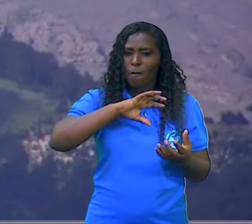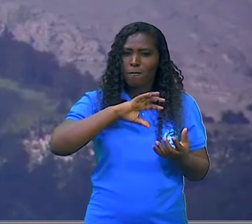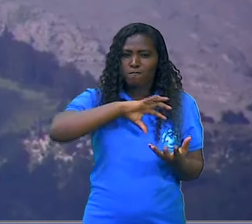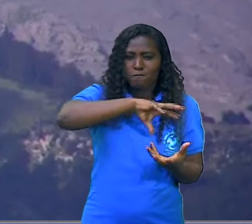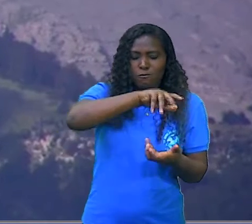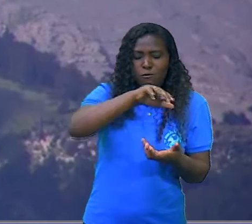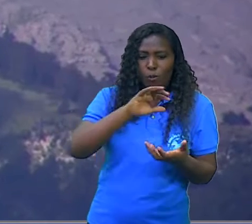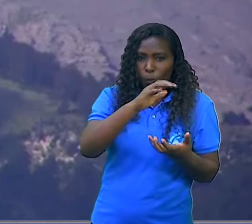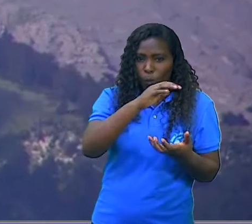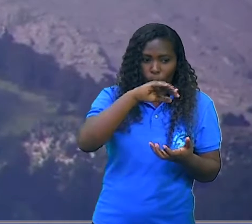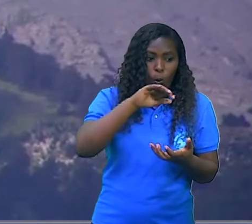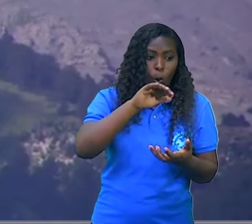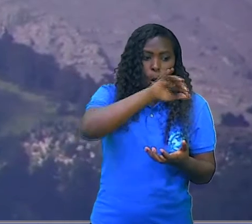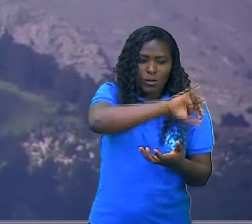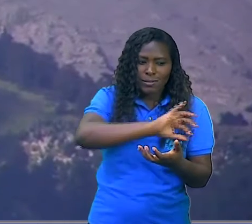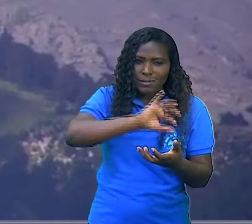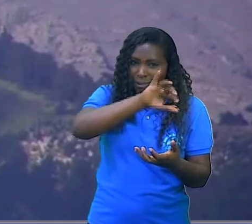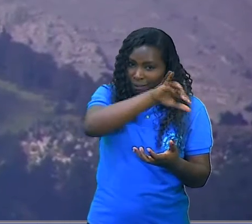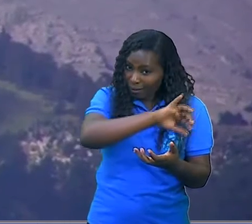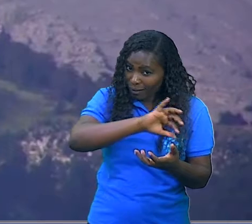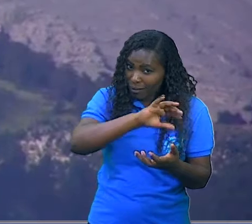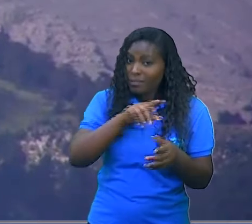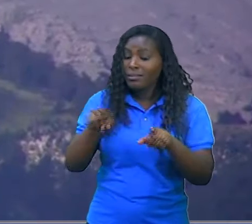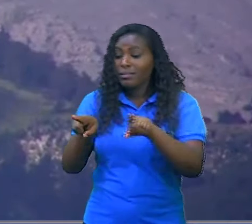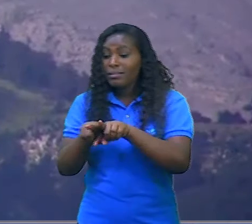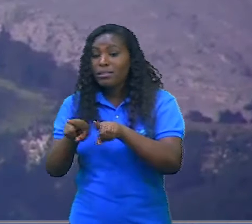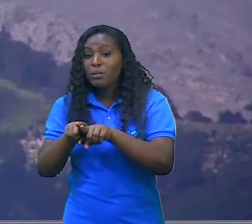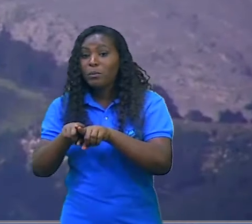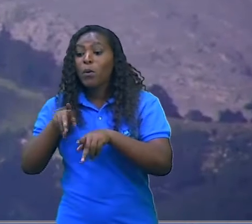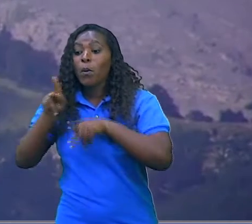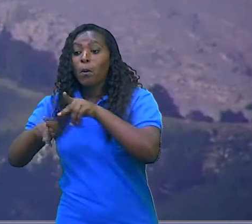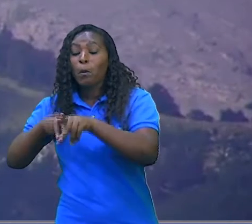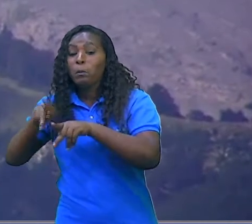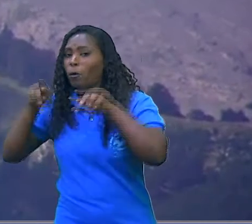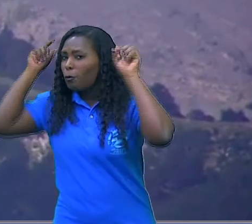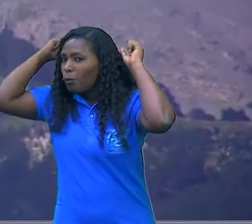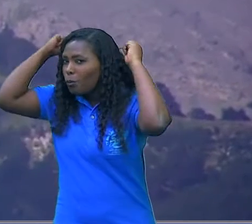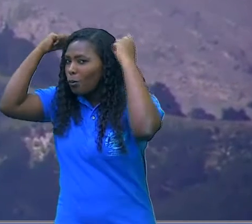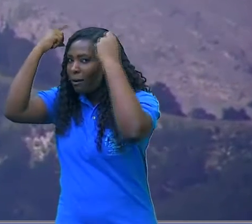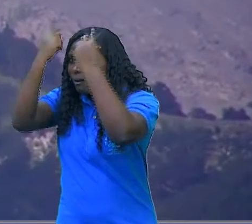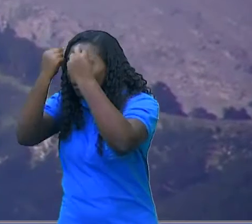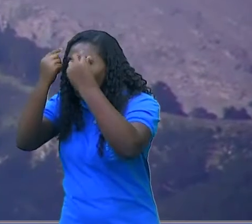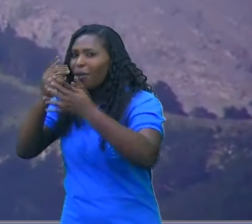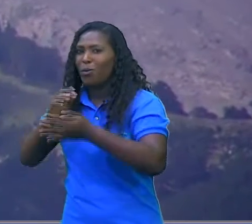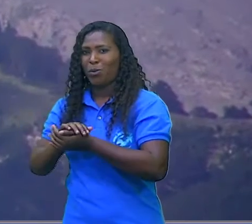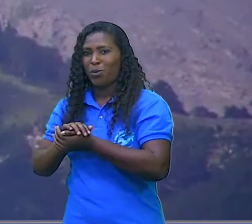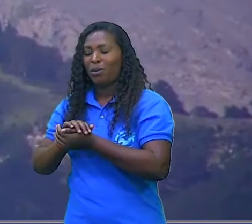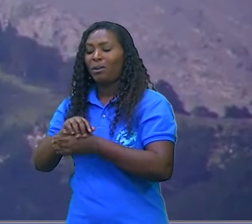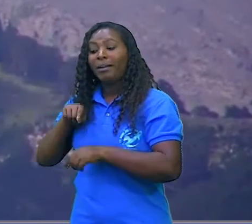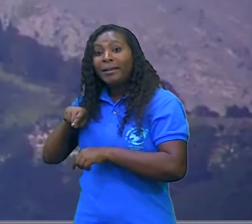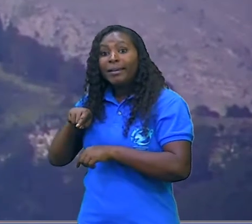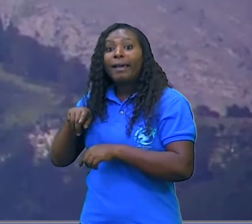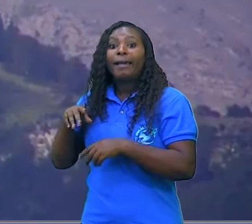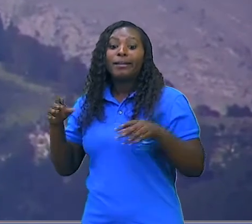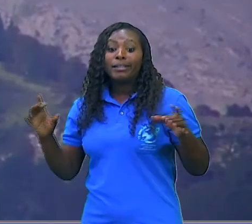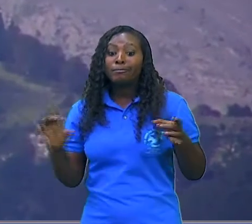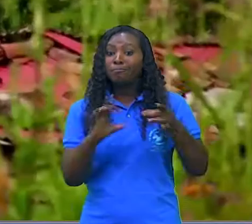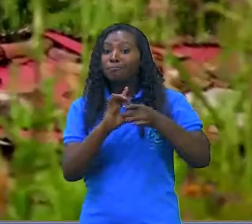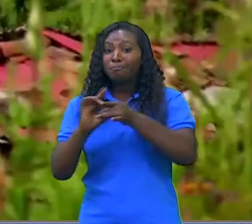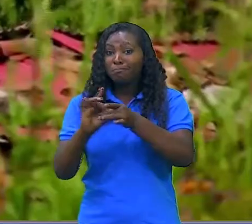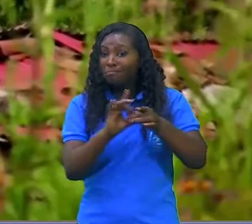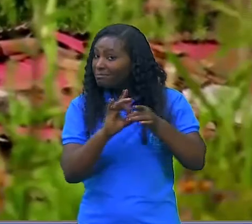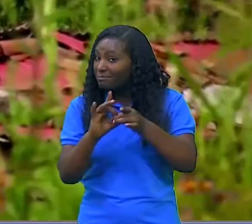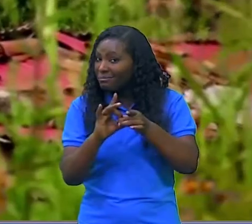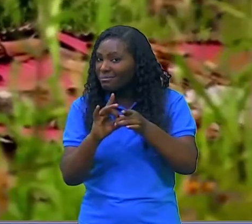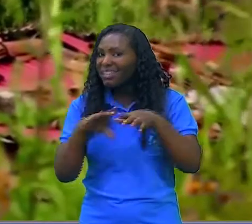grega com a cultura ocidental, destacando-se com elementos originais e marcantes que caracterizou